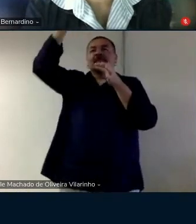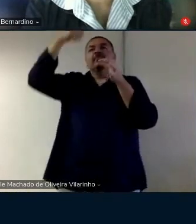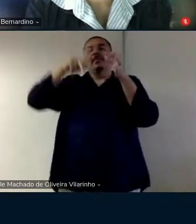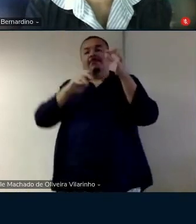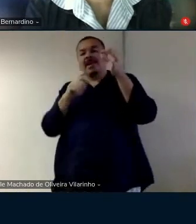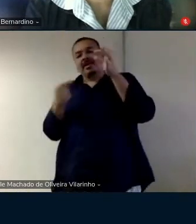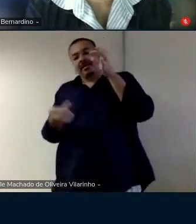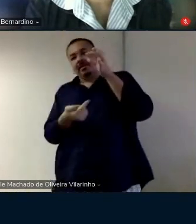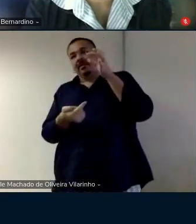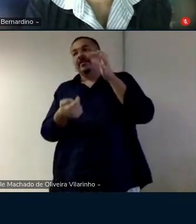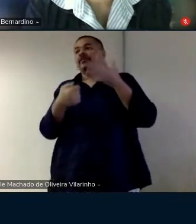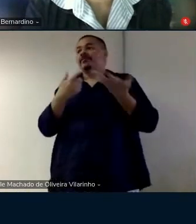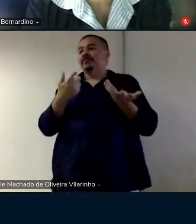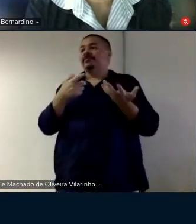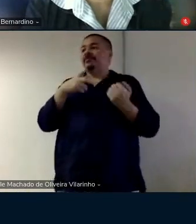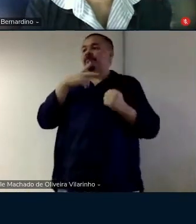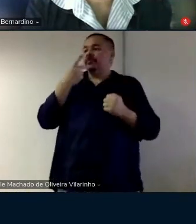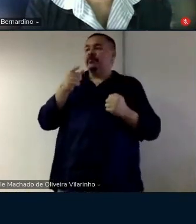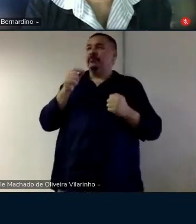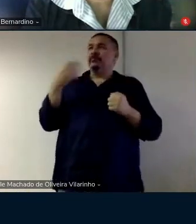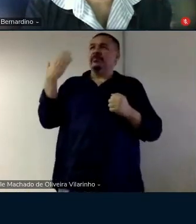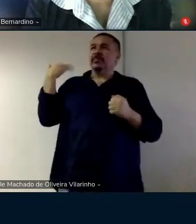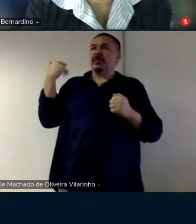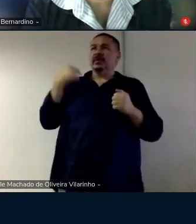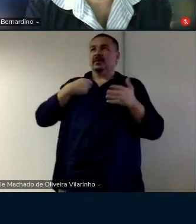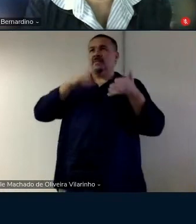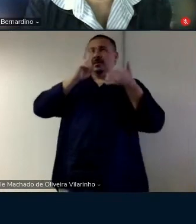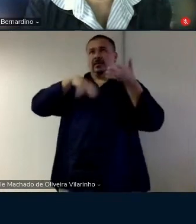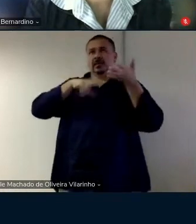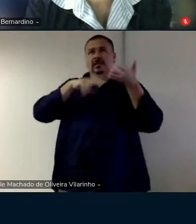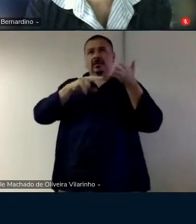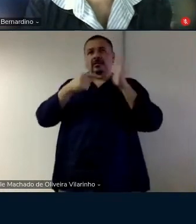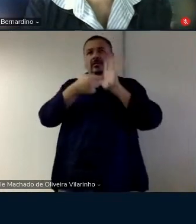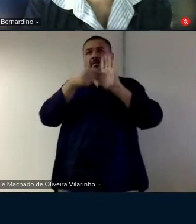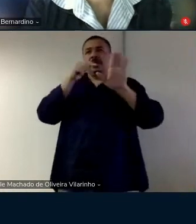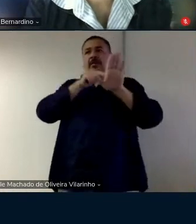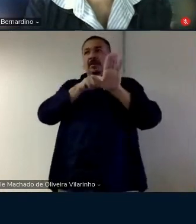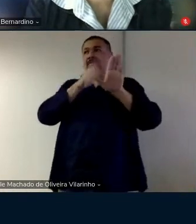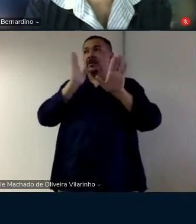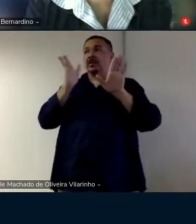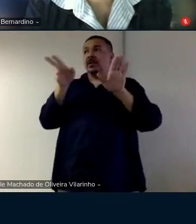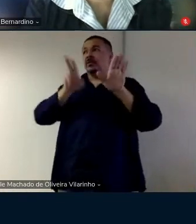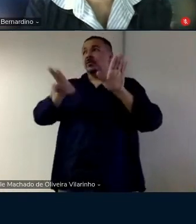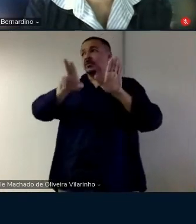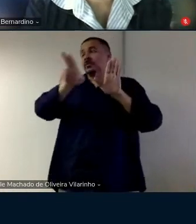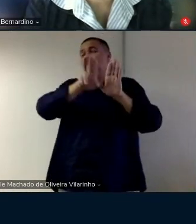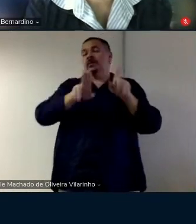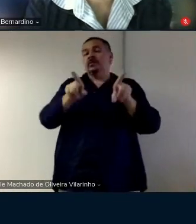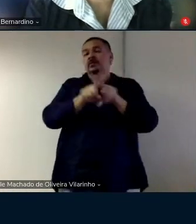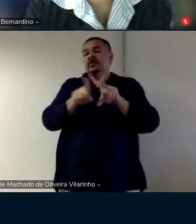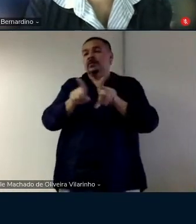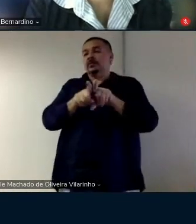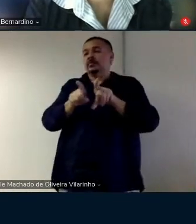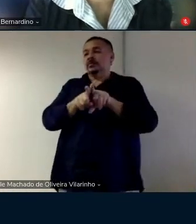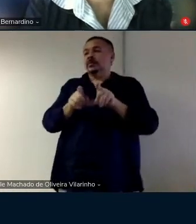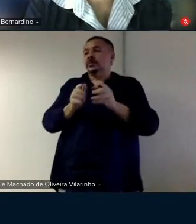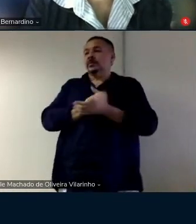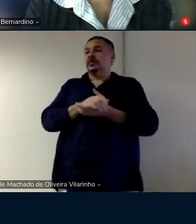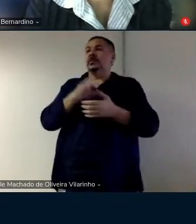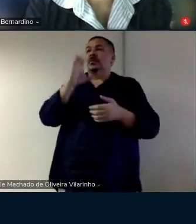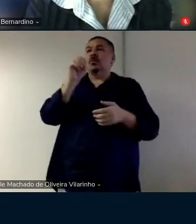e outro dia eu estava lendo um material sobre mitáforas e já é usado isso com uma